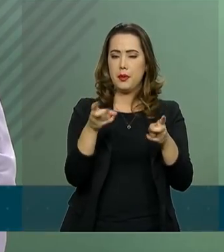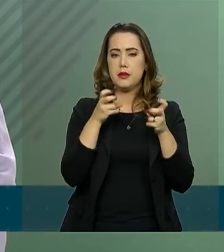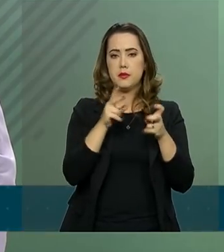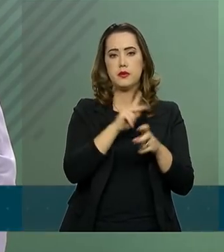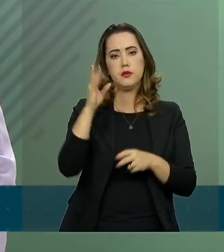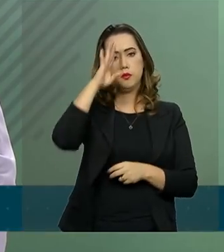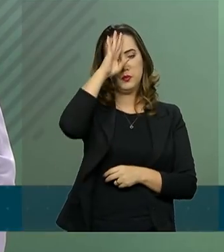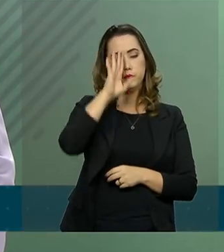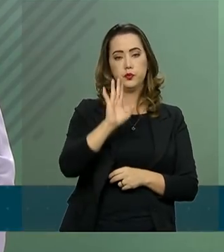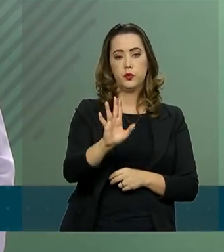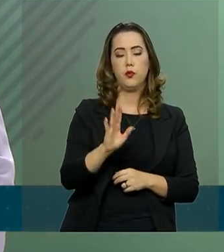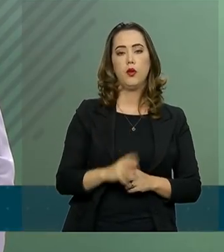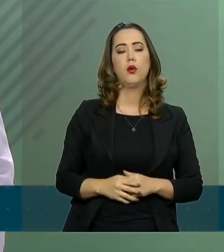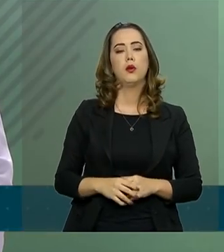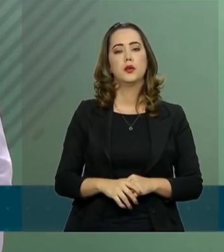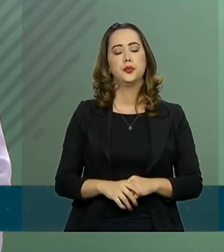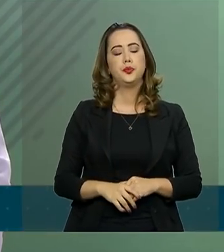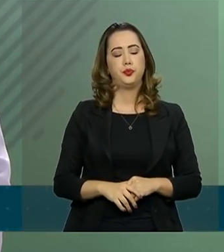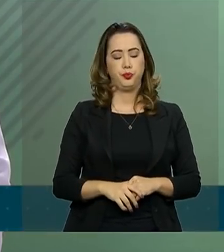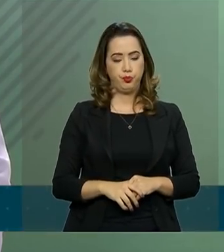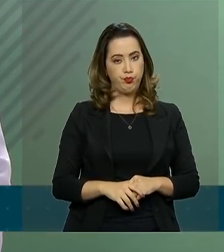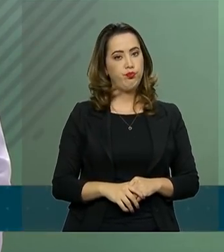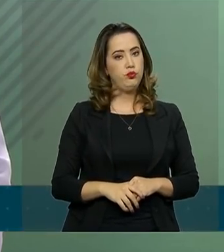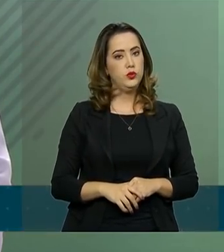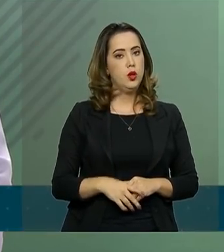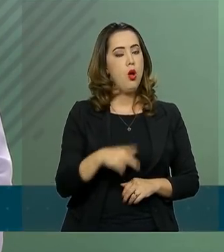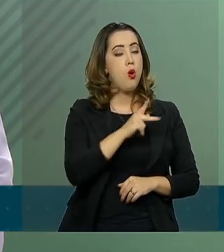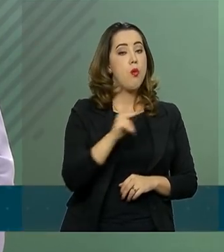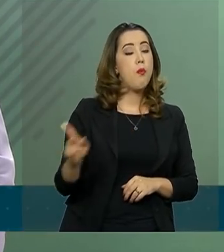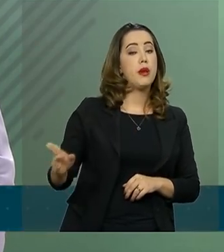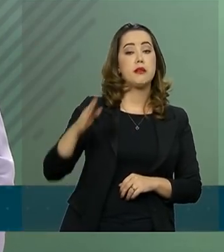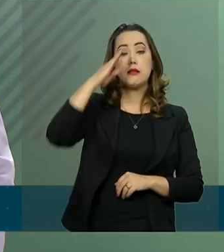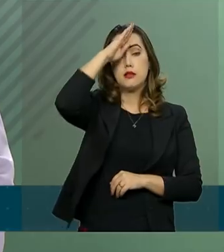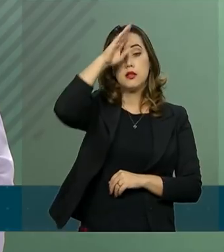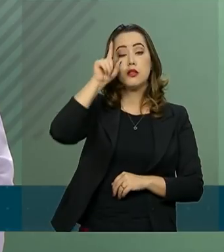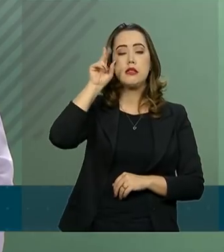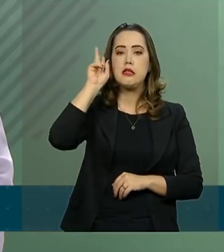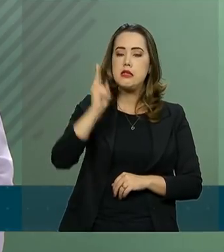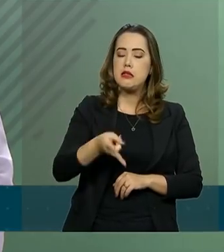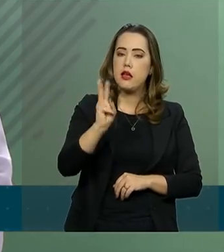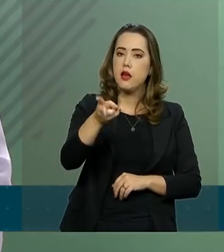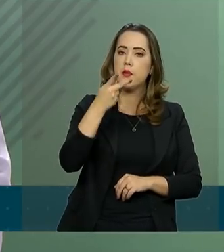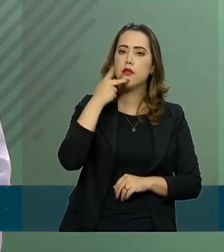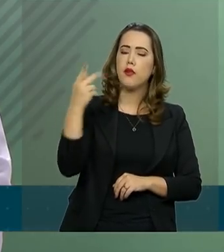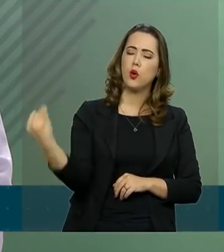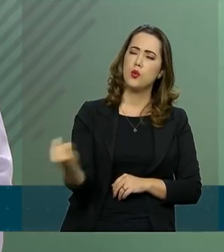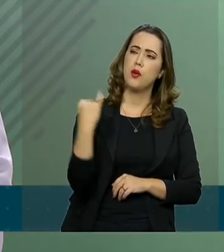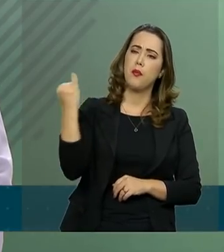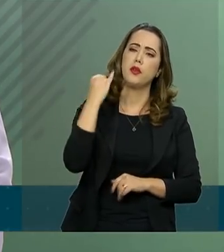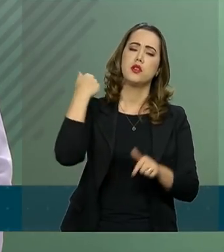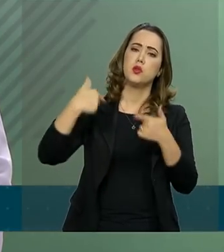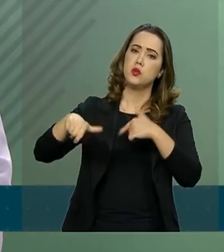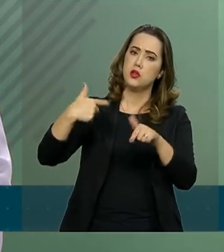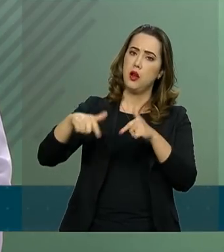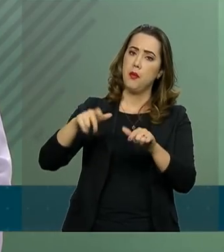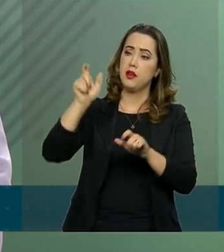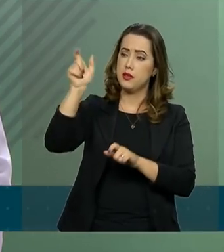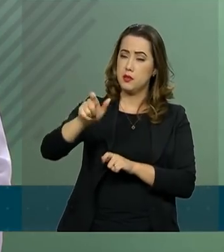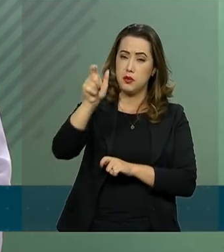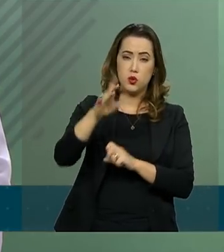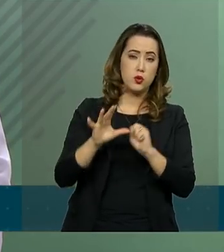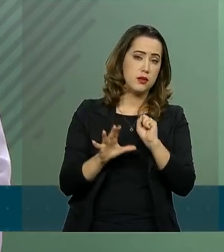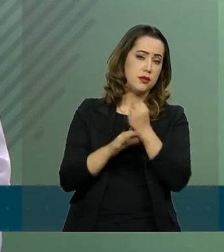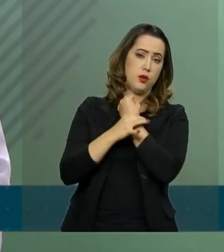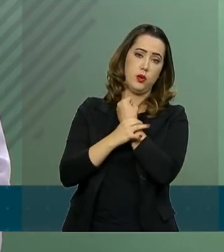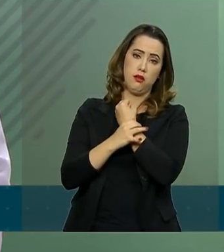Qual seja, o presidente Bolsonaro sempre destacou a importância do trabalho dos profissionais da área